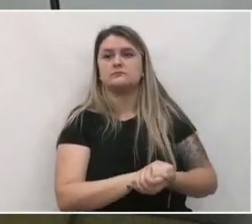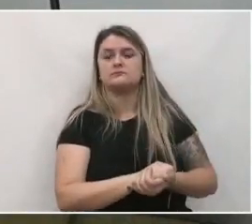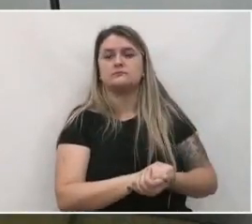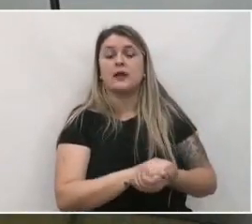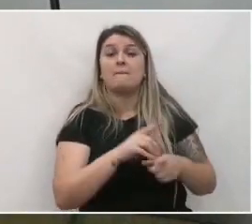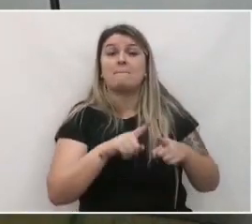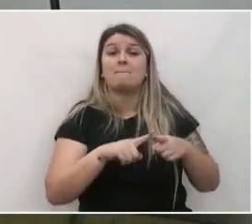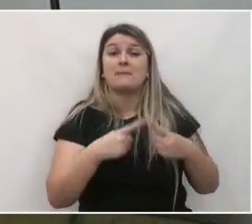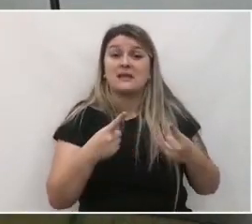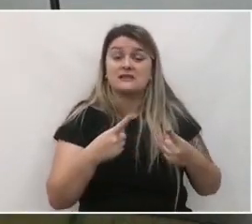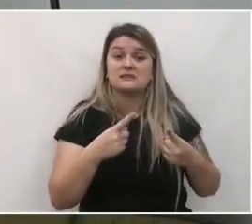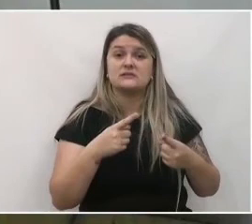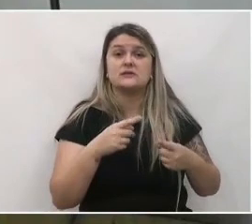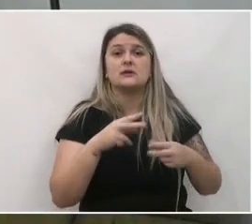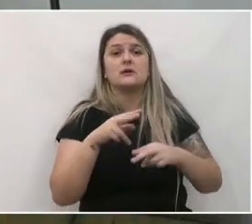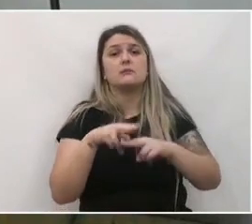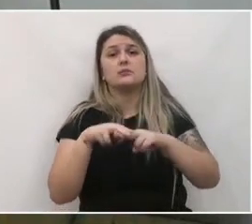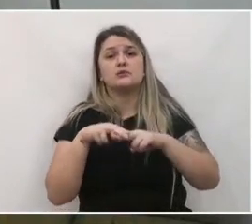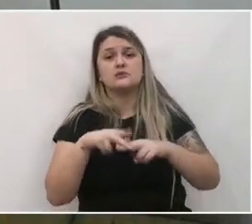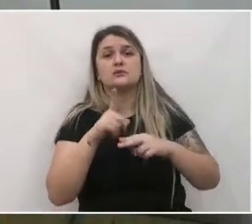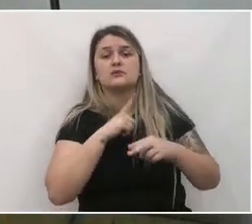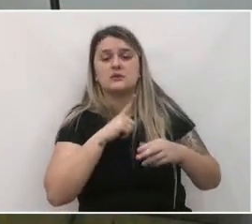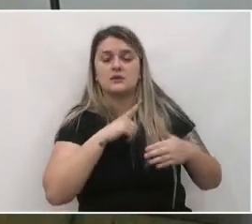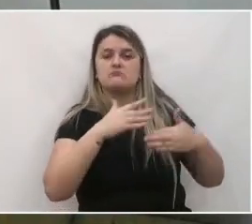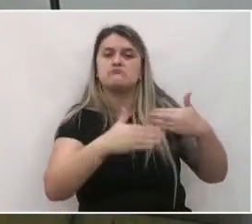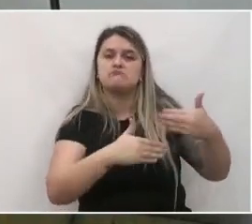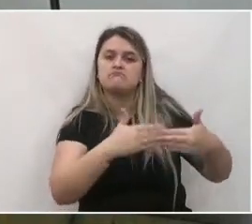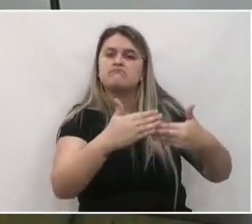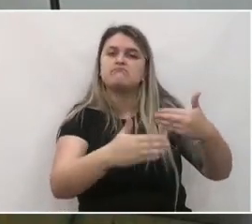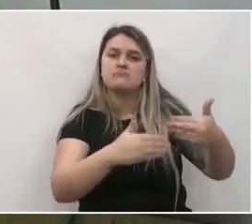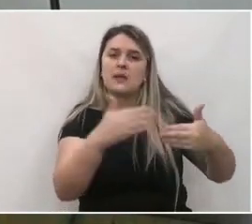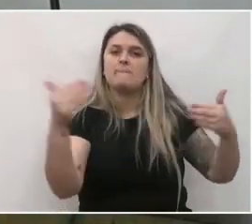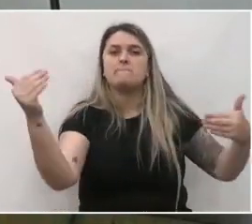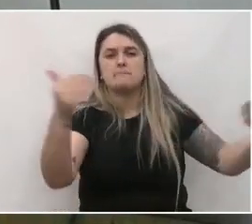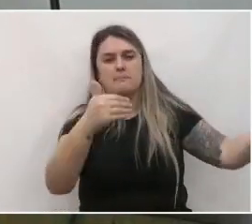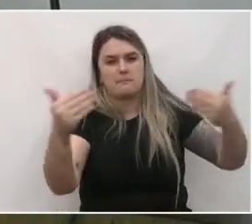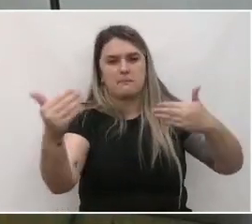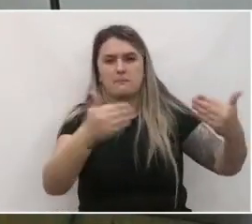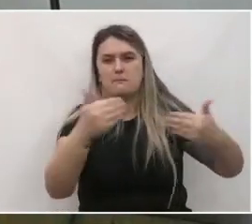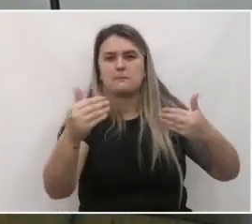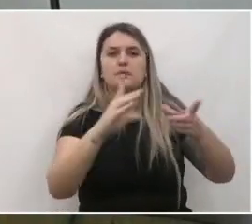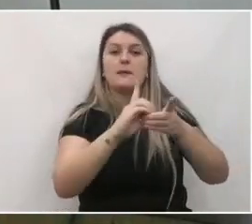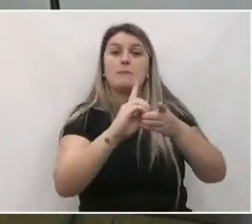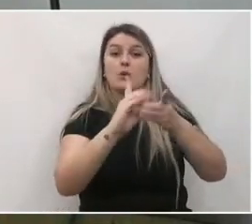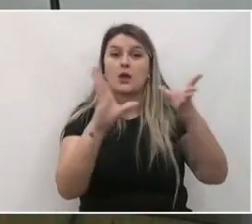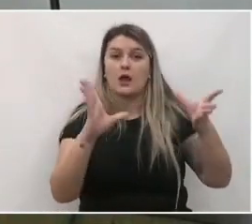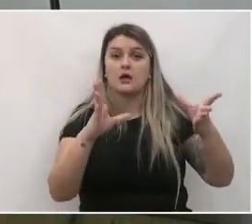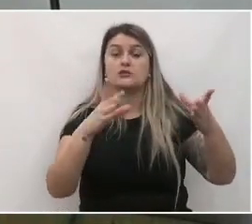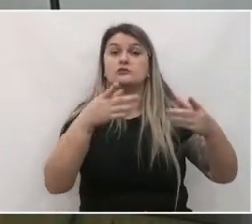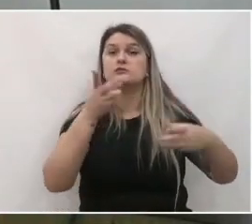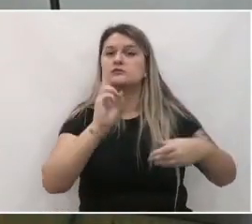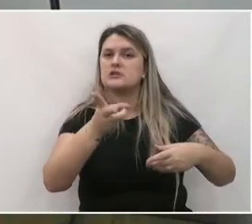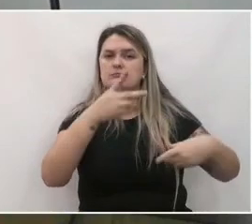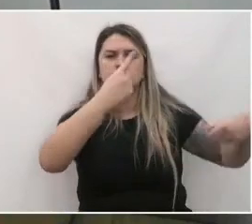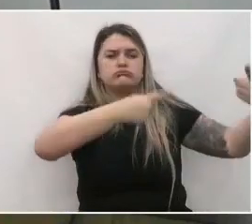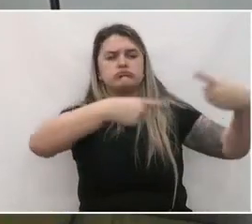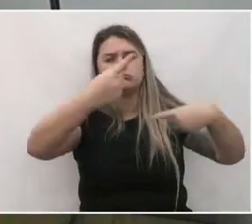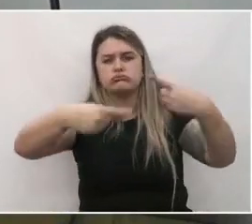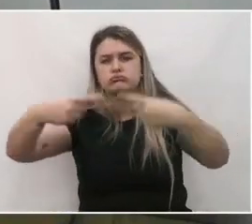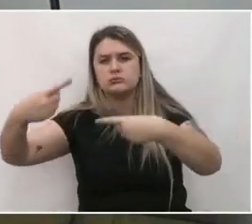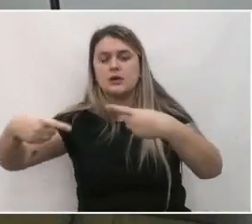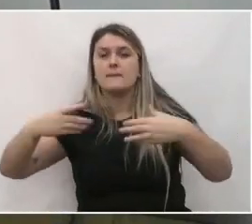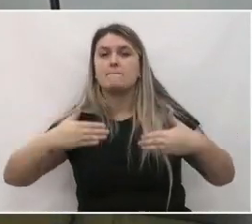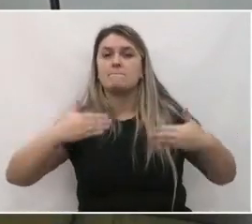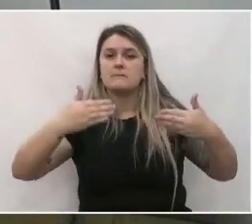Mas por isso que a gente tem um processo amplamente participativo discutindo sempre com a população o